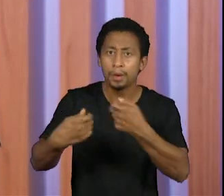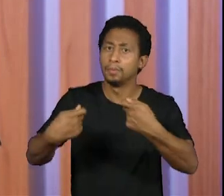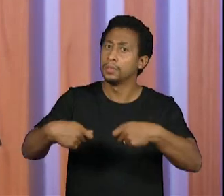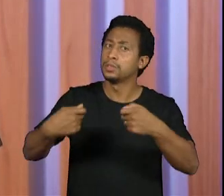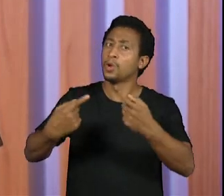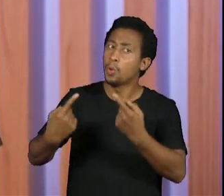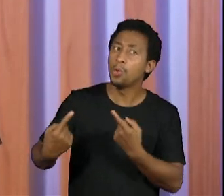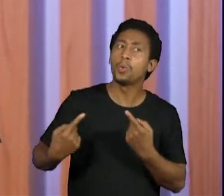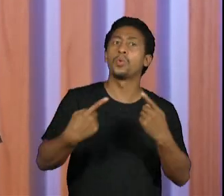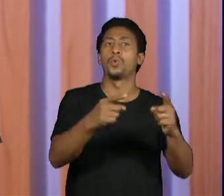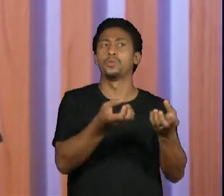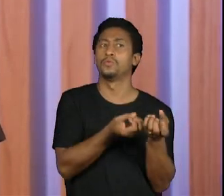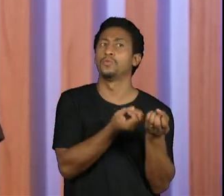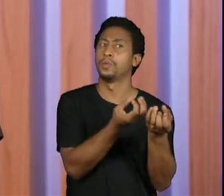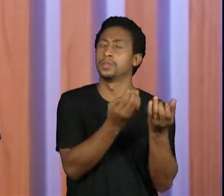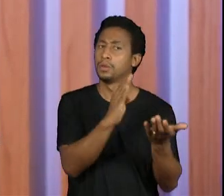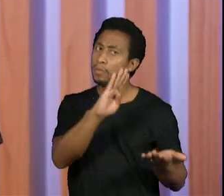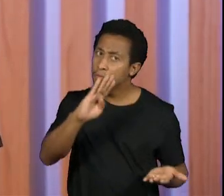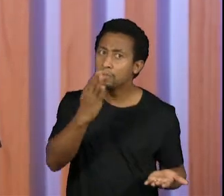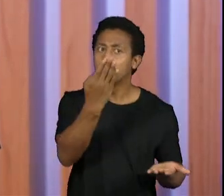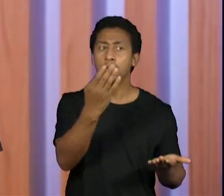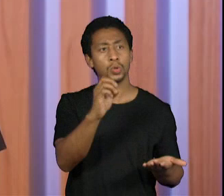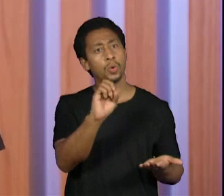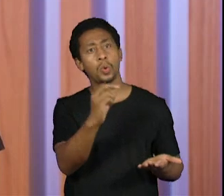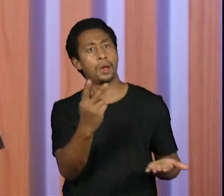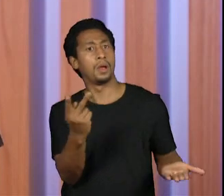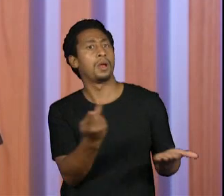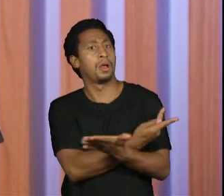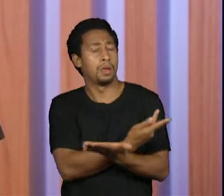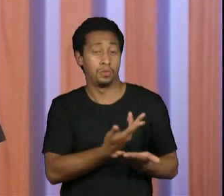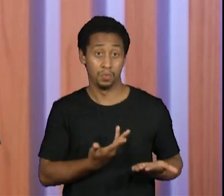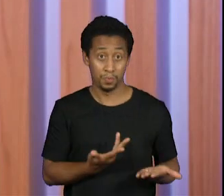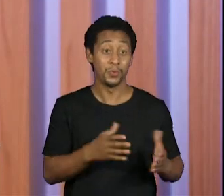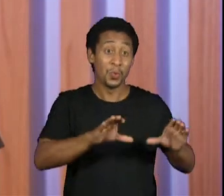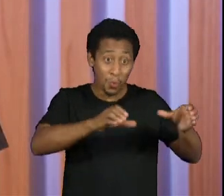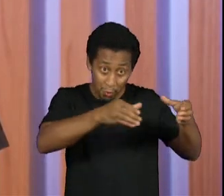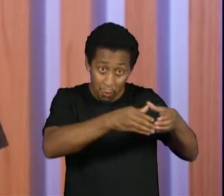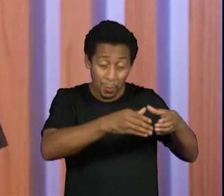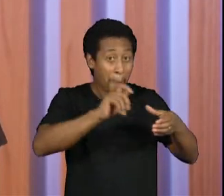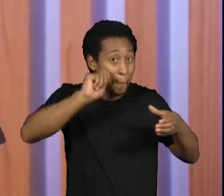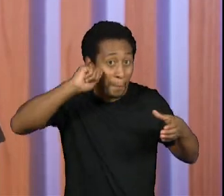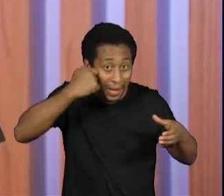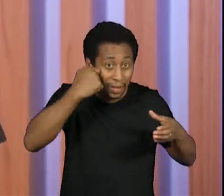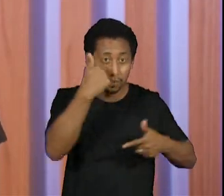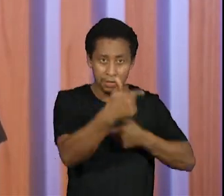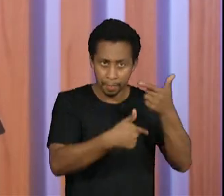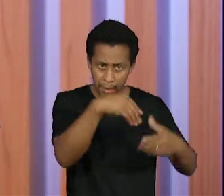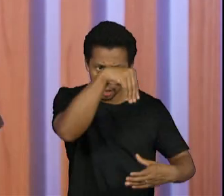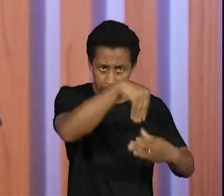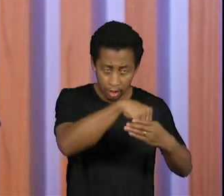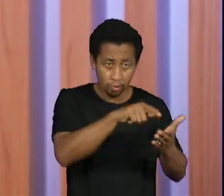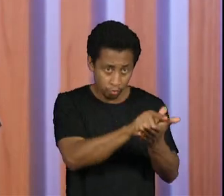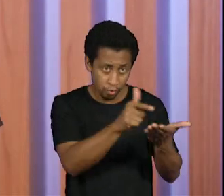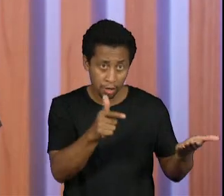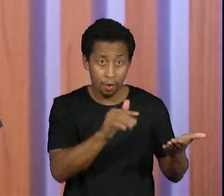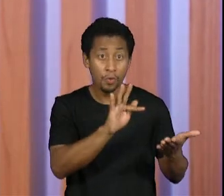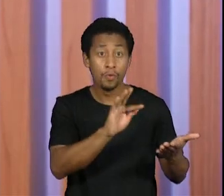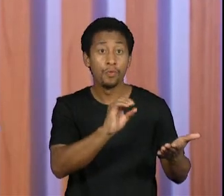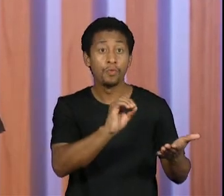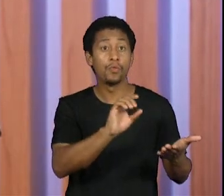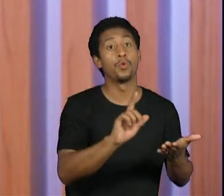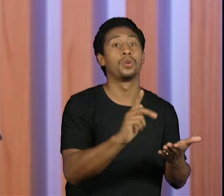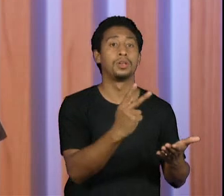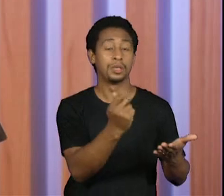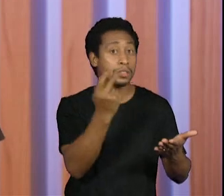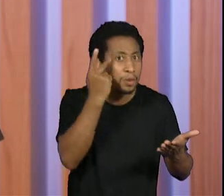da Folha de São Paulo fizeram algo muito corajoso, principalmente se tratando de um momento em que a gente